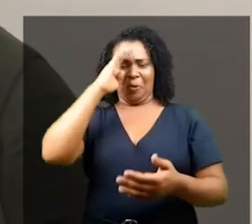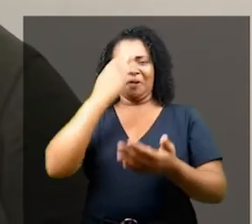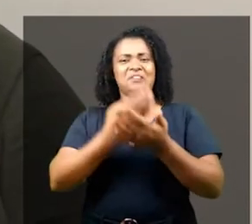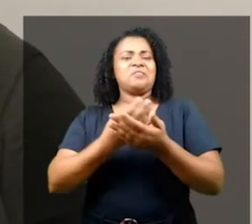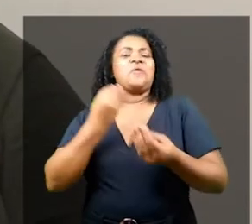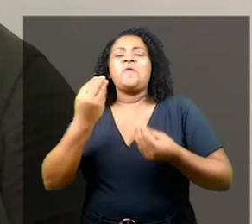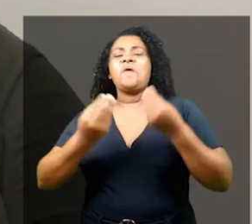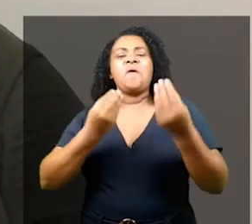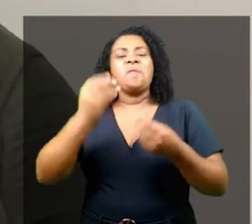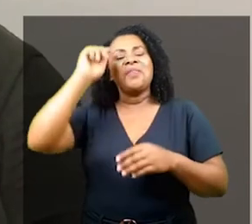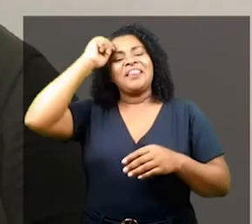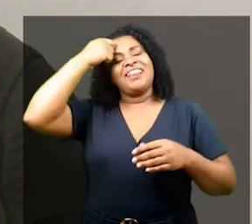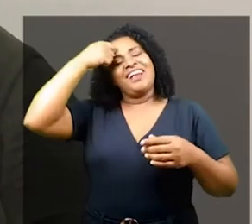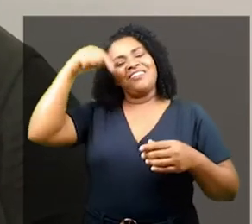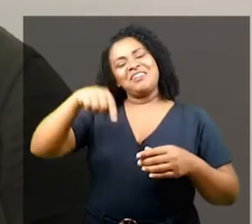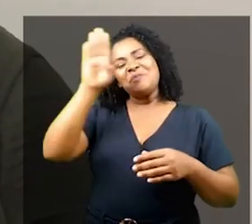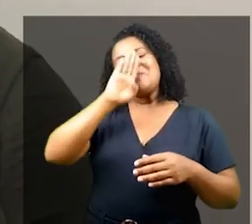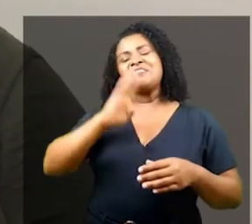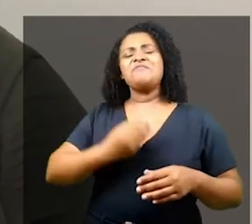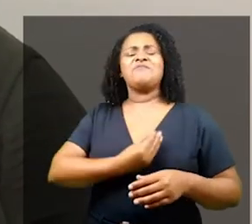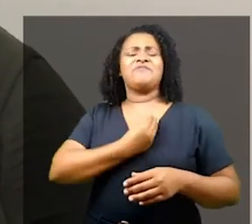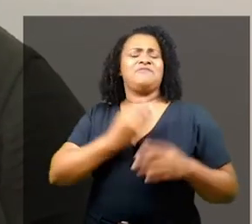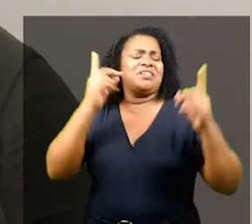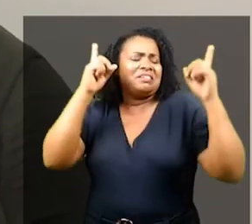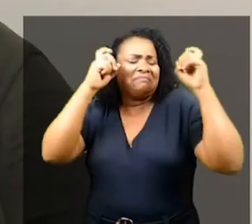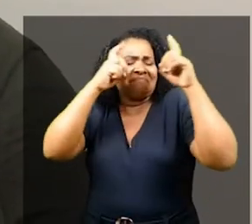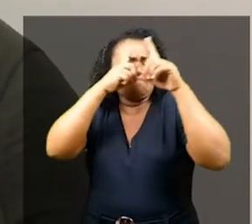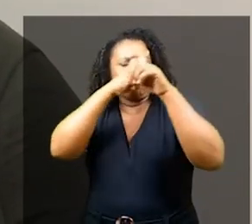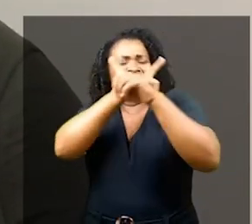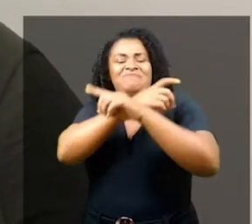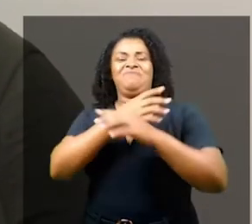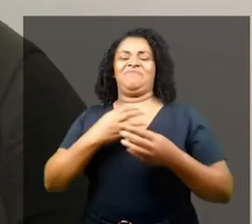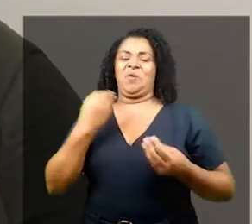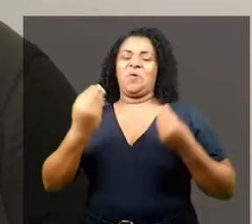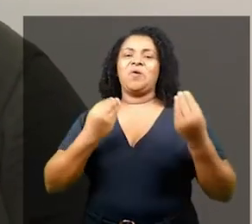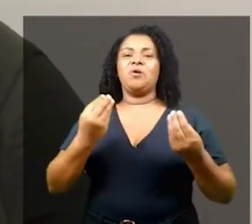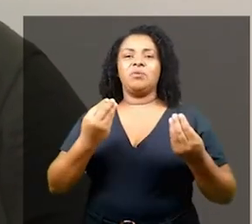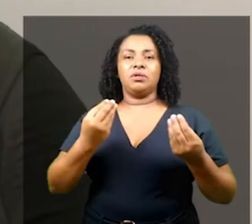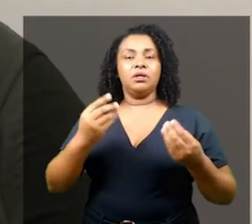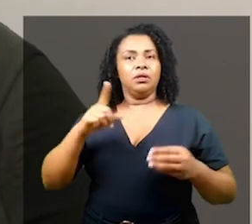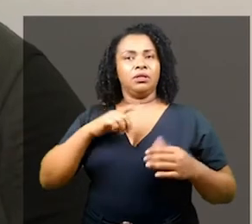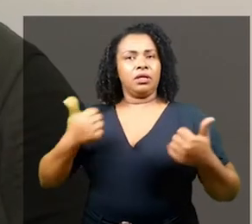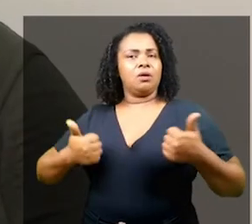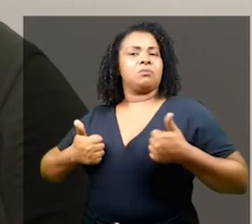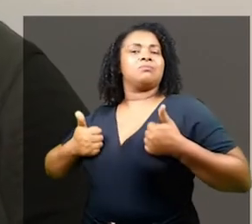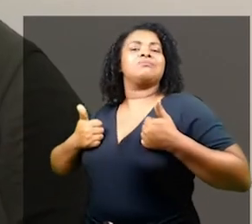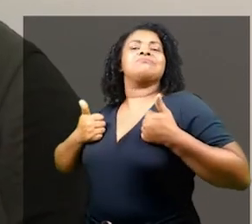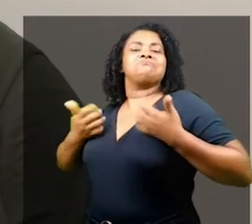todos. É inacreditável ser negra no Brasil, inacreditável. Porque imagine só,